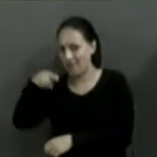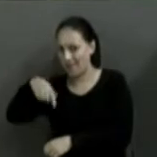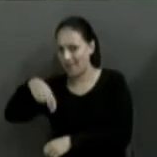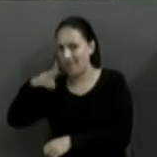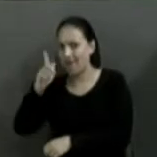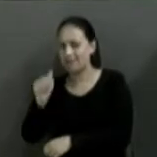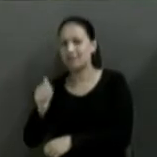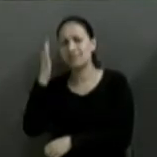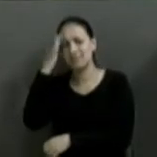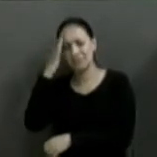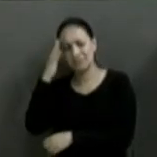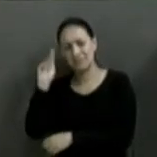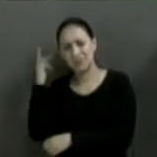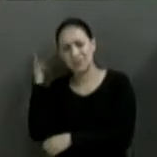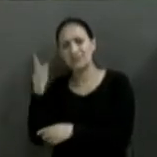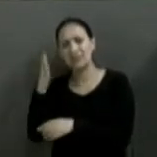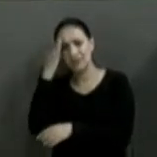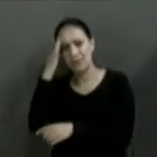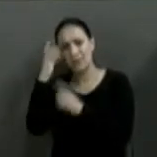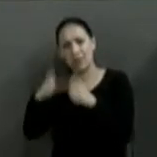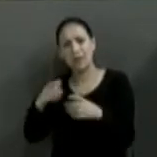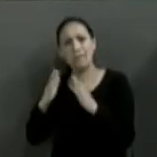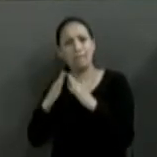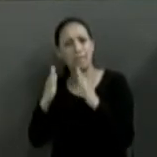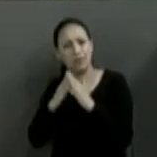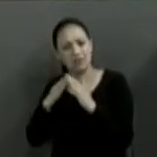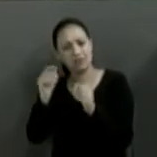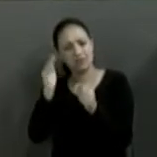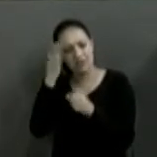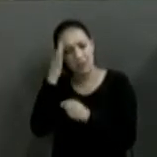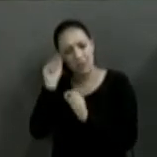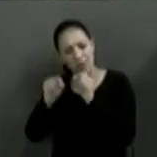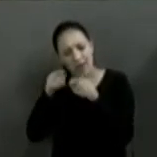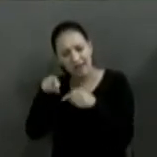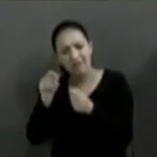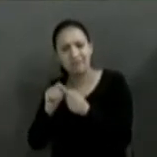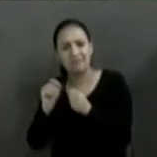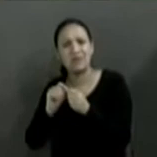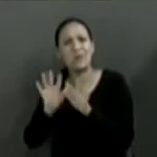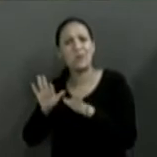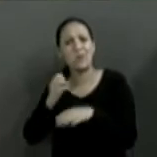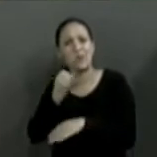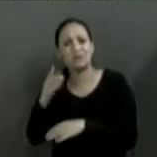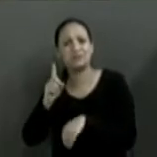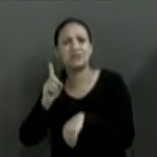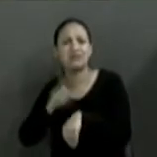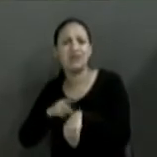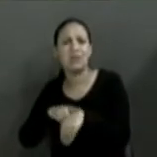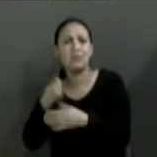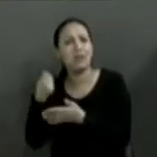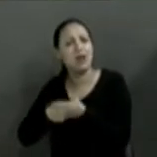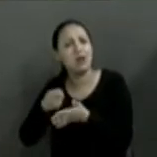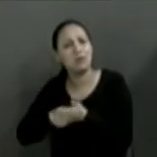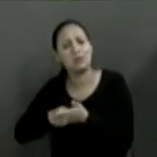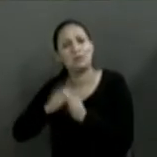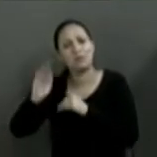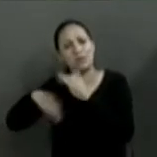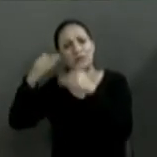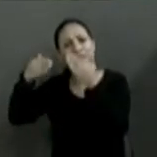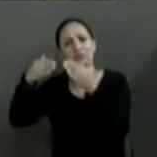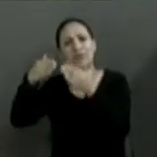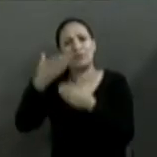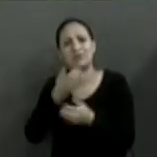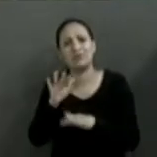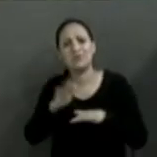Sabe onde ele mora, sabe o que ele faz, quanto tempo ele está nessa luta pelo desenvolvimento sustentável.